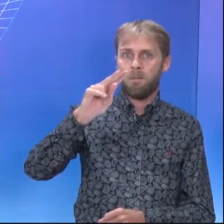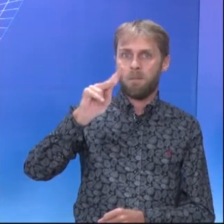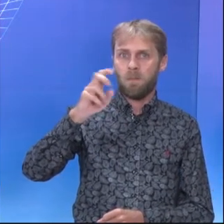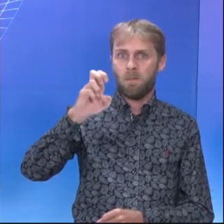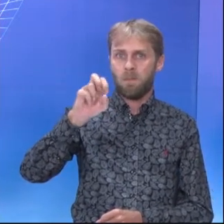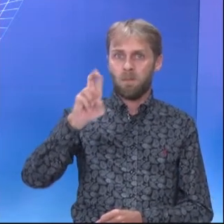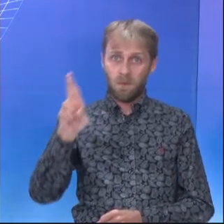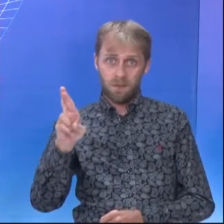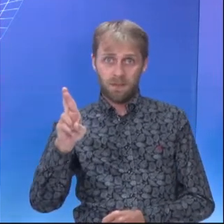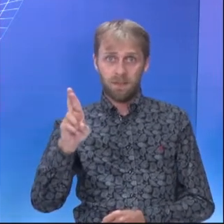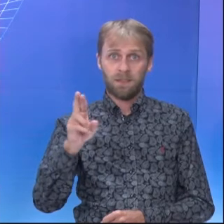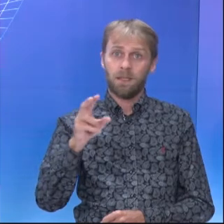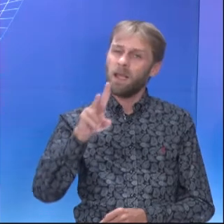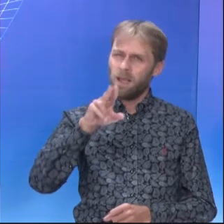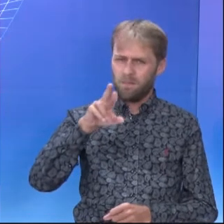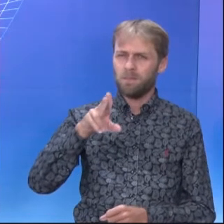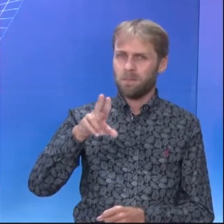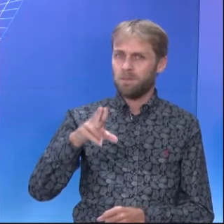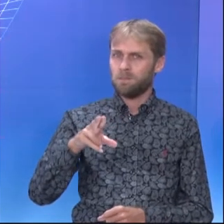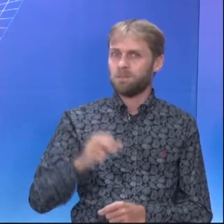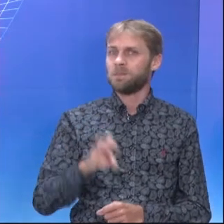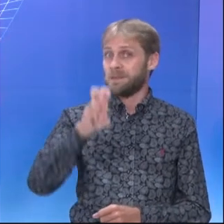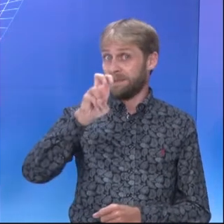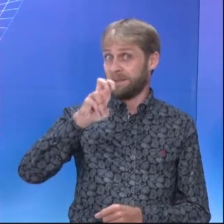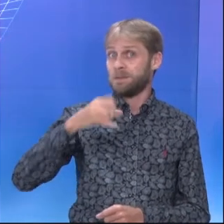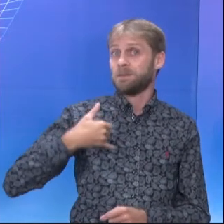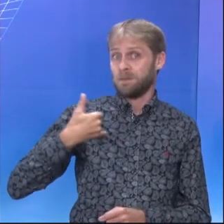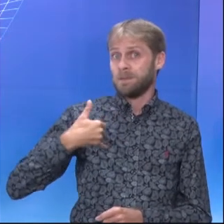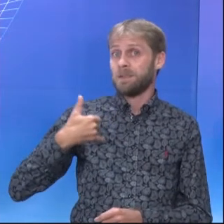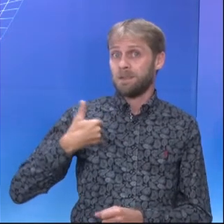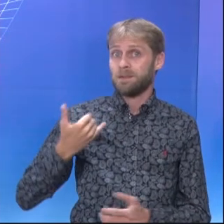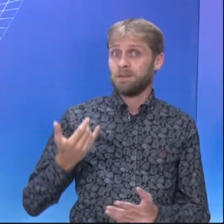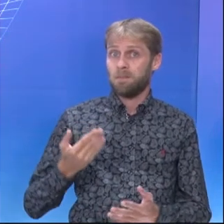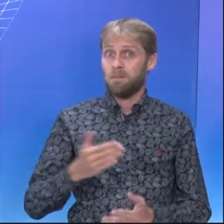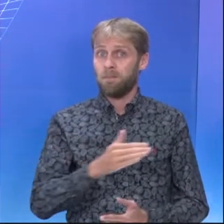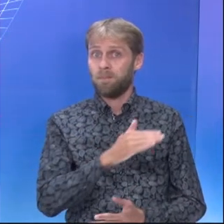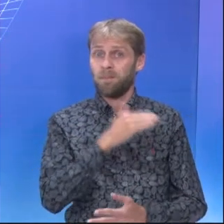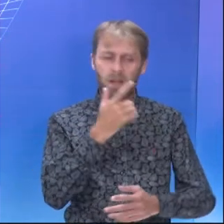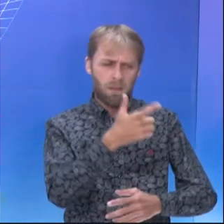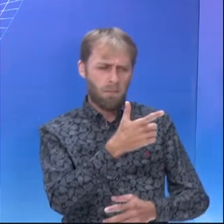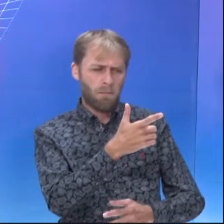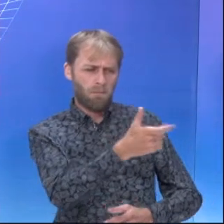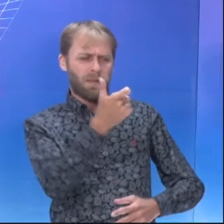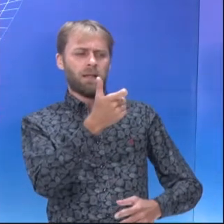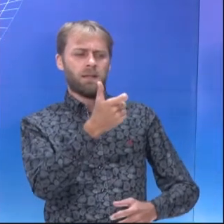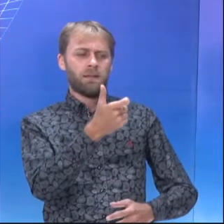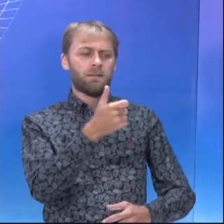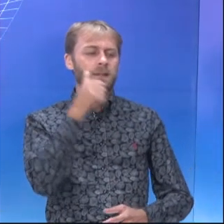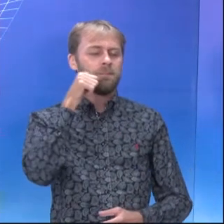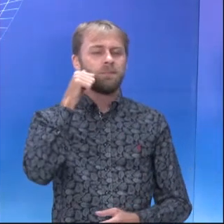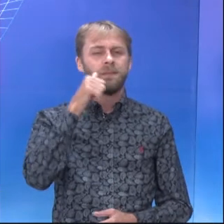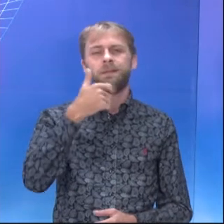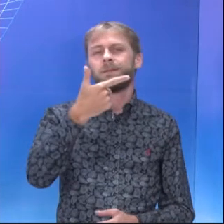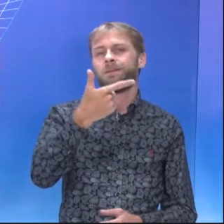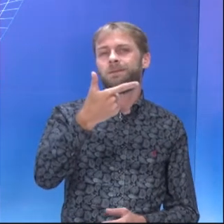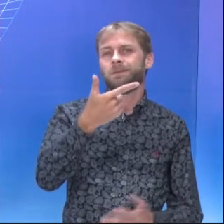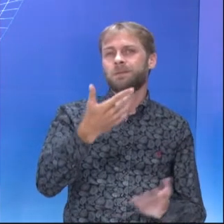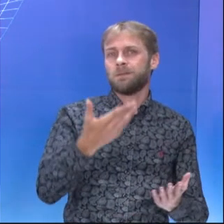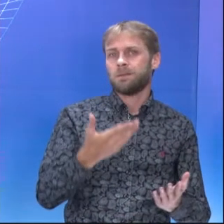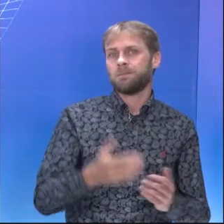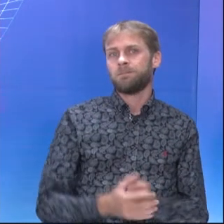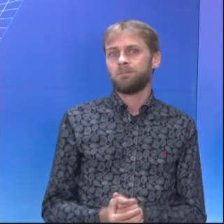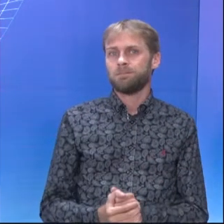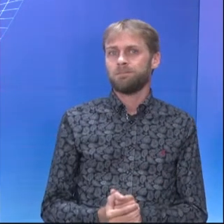a idade dele? Five-year-old brother. Então, o irmão de cinco anos atirou na irmãzinha de dois